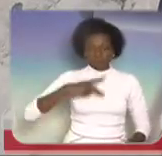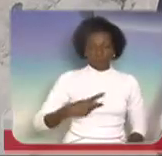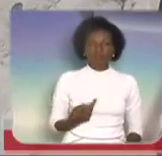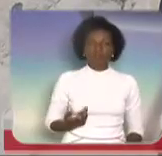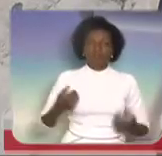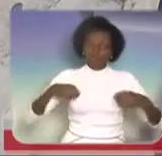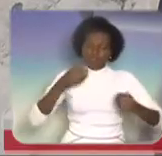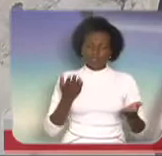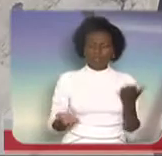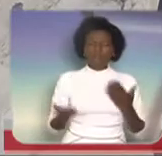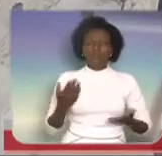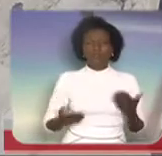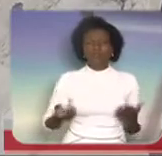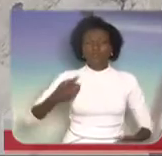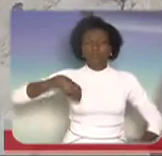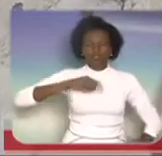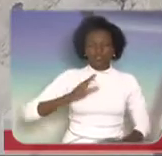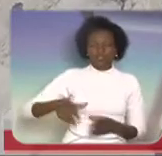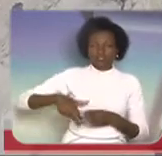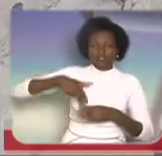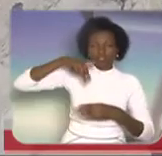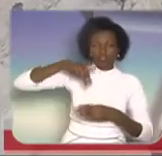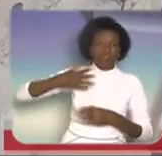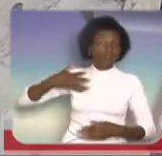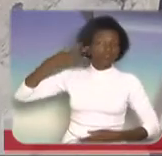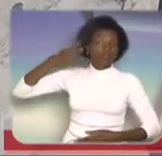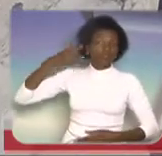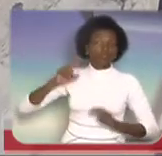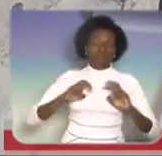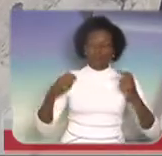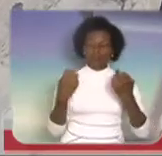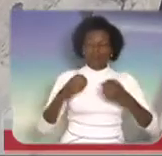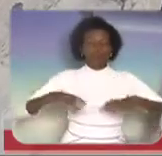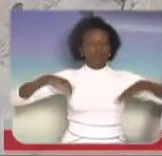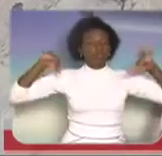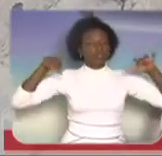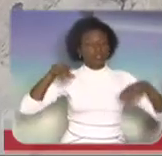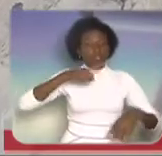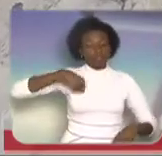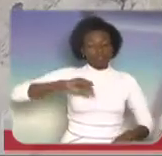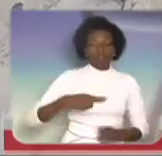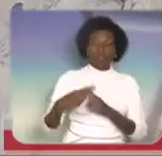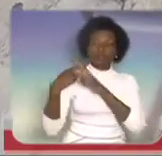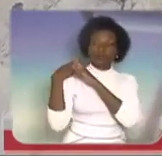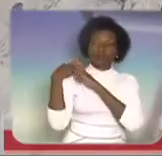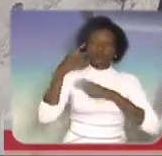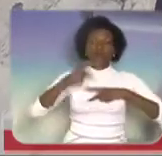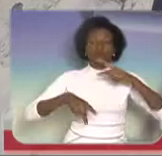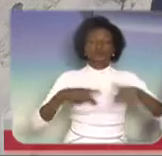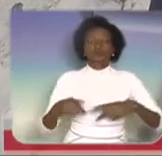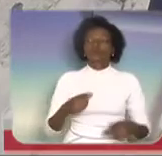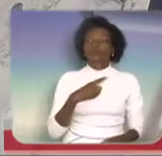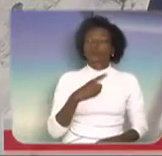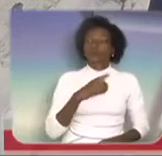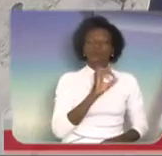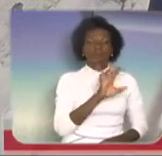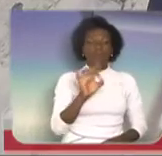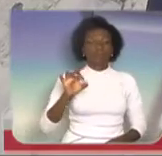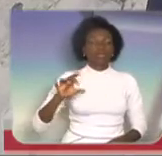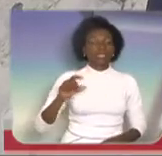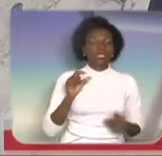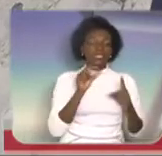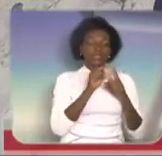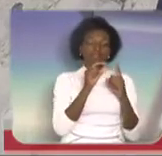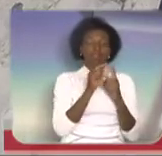nós que usamos aqui a palavra, usamos o plenário, somos pessoas públicas, mais ainda, porque cada palavra nossa pesa e é